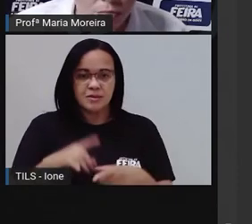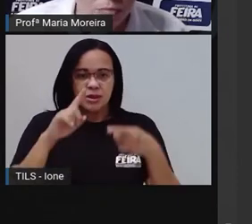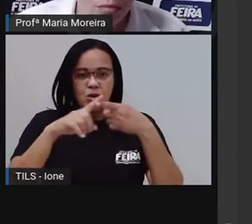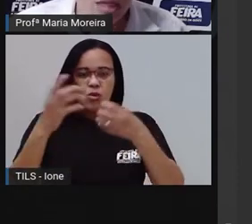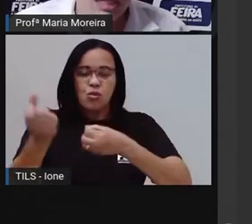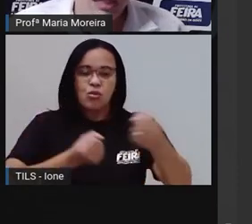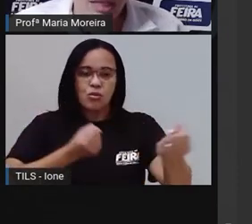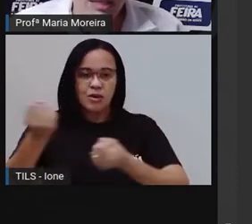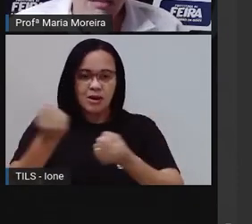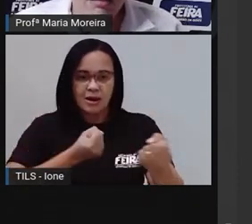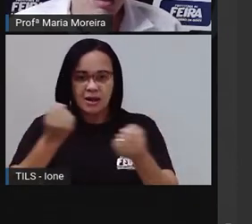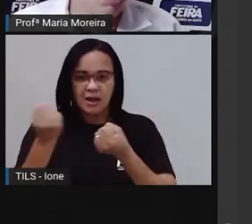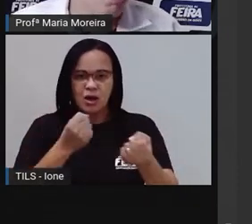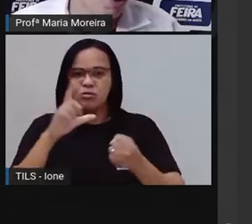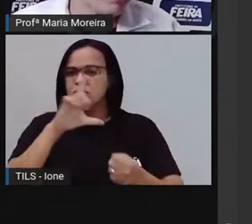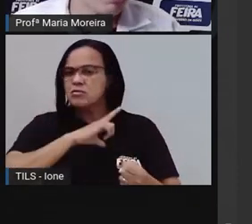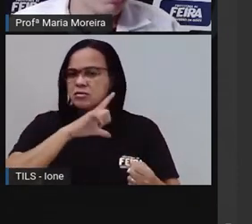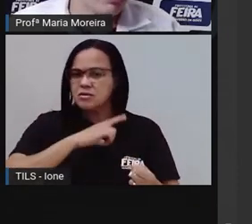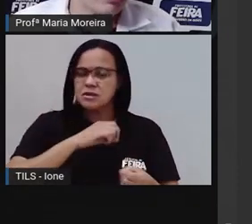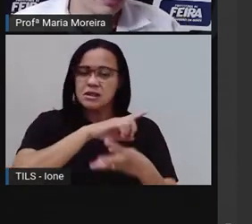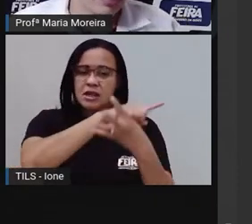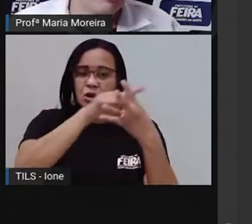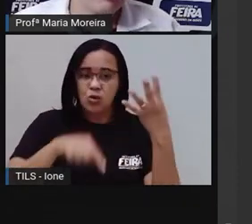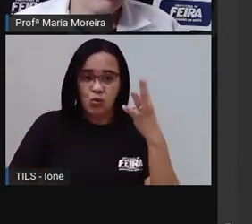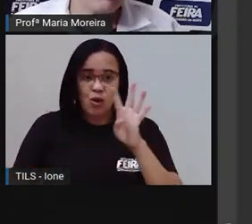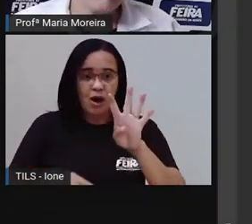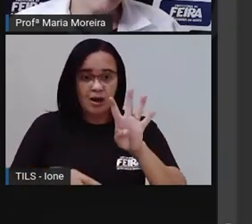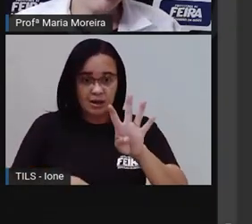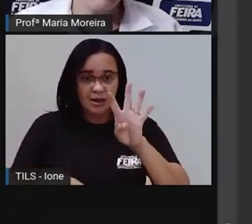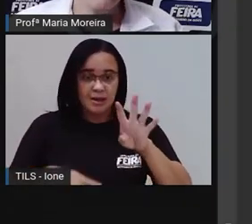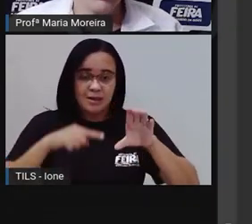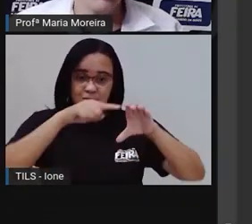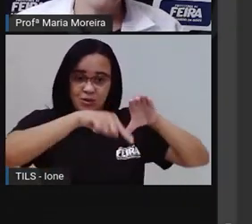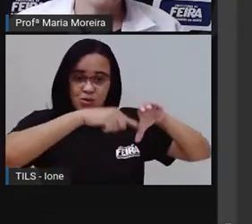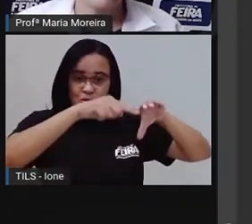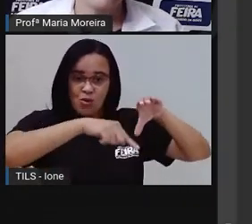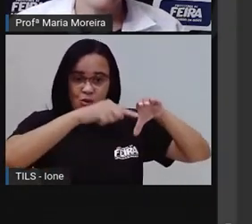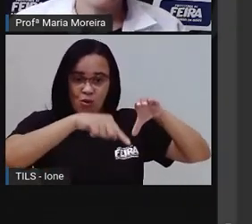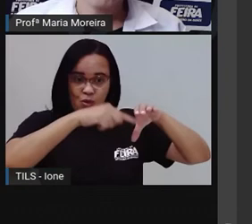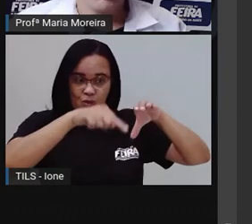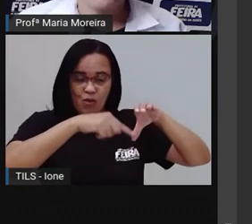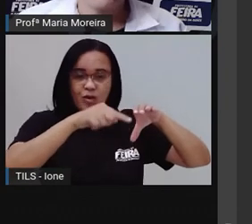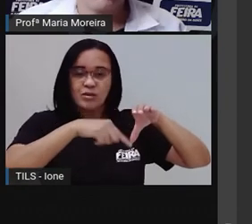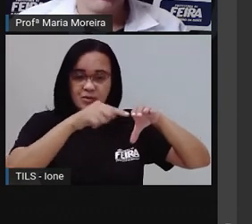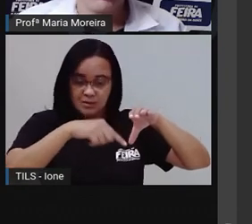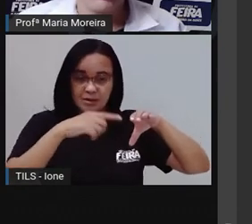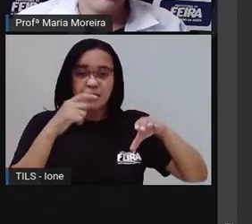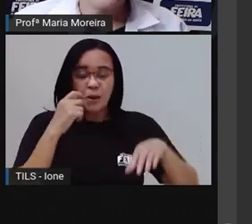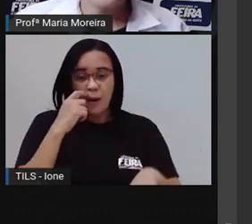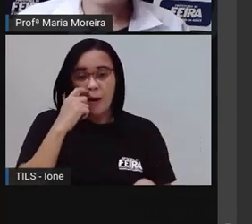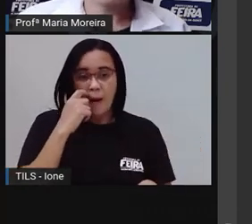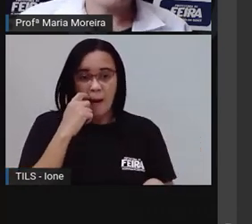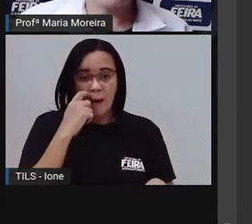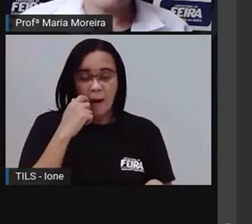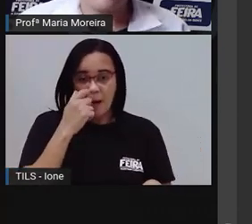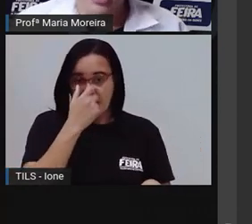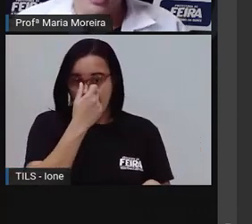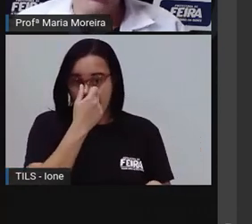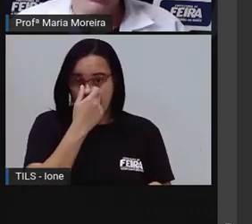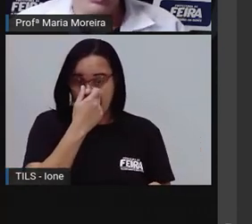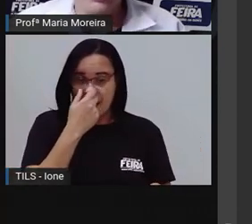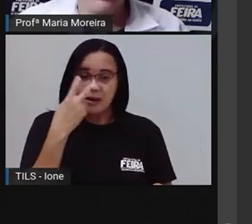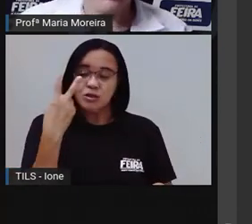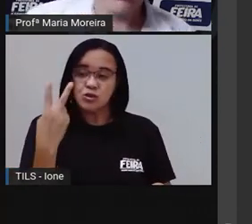tem quatro rodas, certo? Um carro tem quatro rodas. E dois